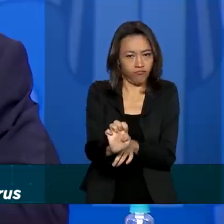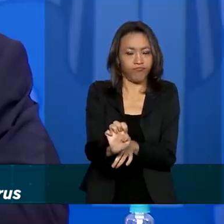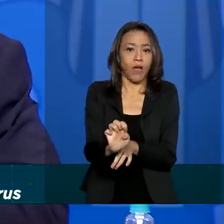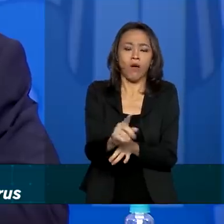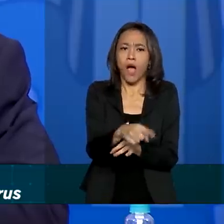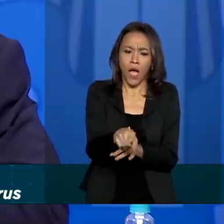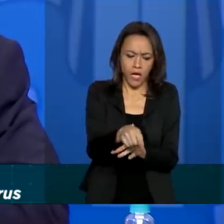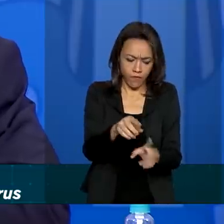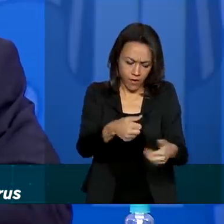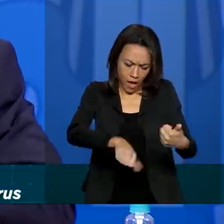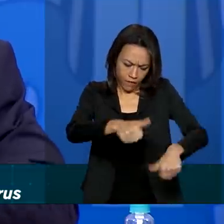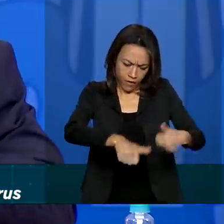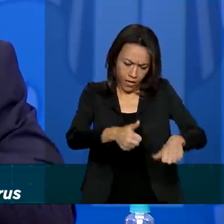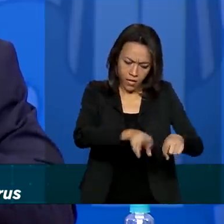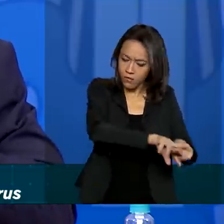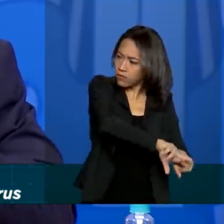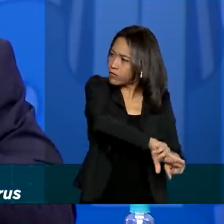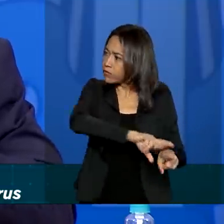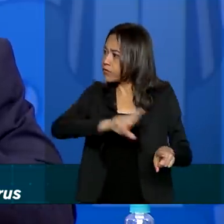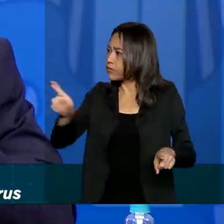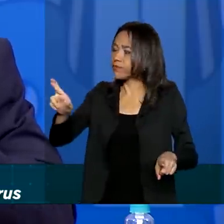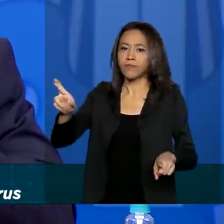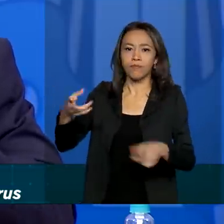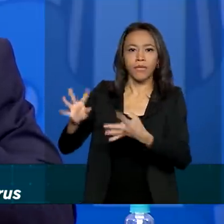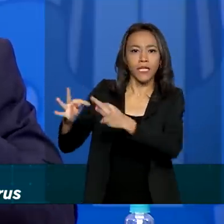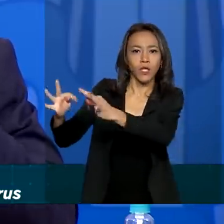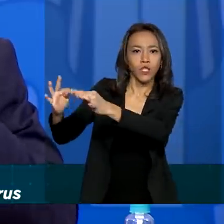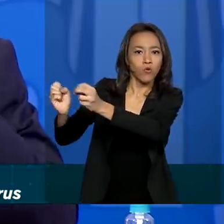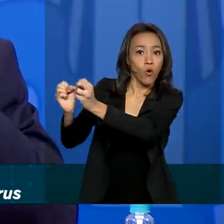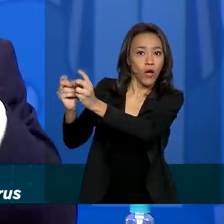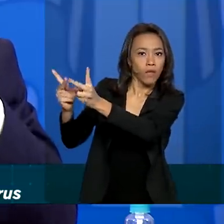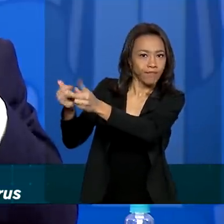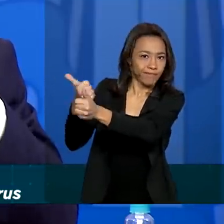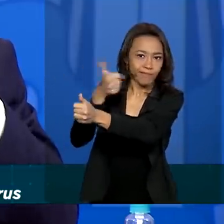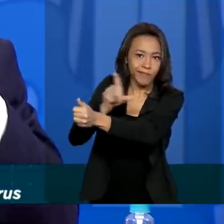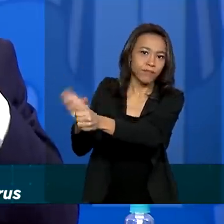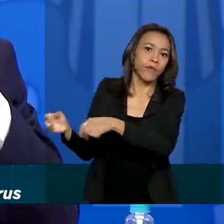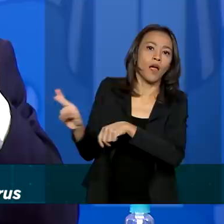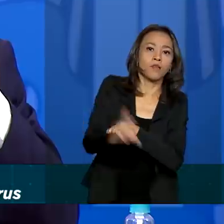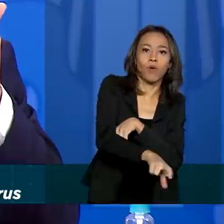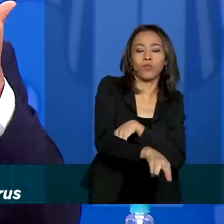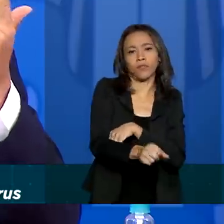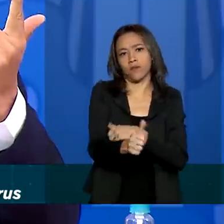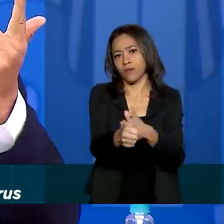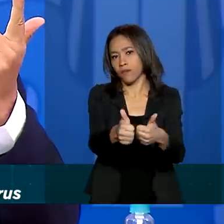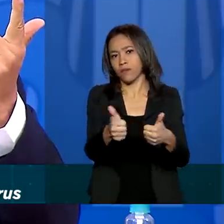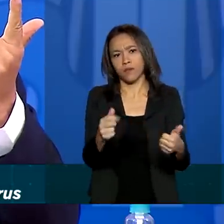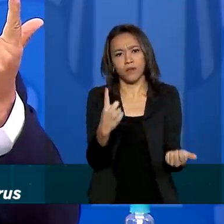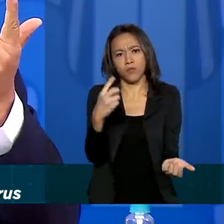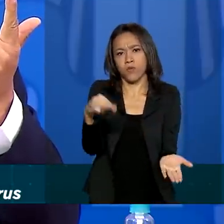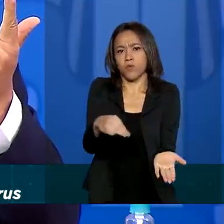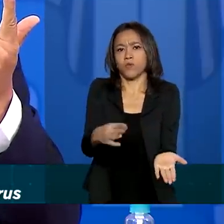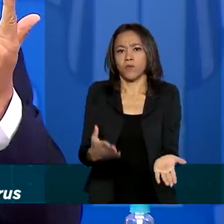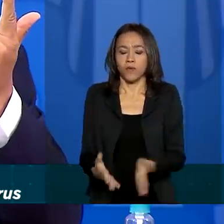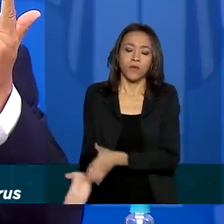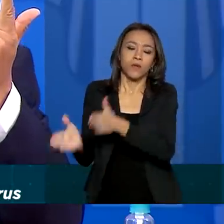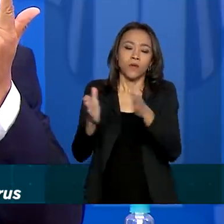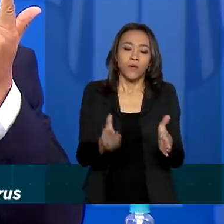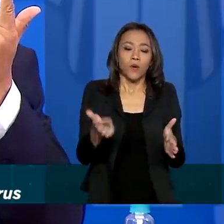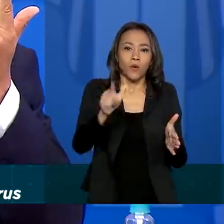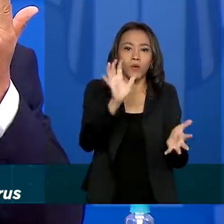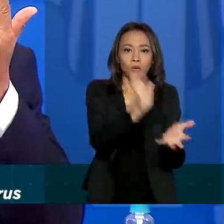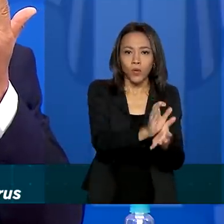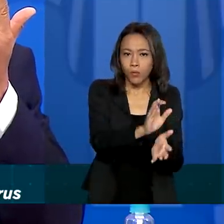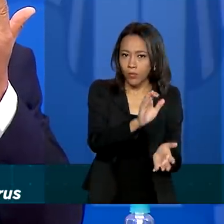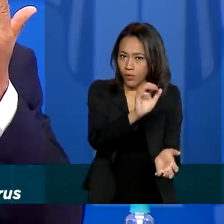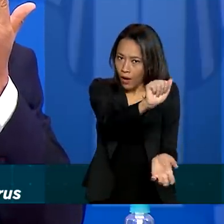a inteligência artificial e já retorna o resultado em um minuto. Então, item B. Então, gente falou o item A sobre o